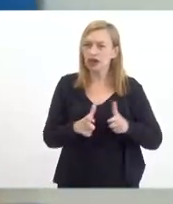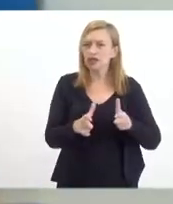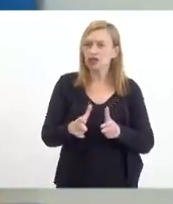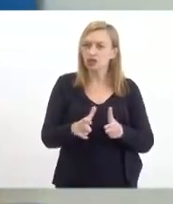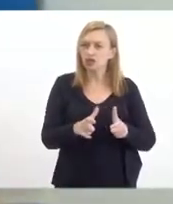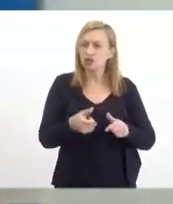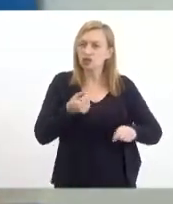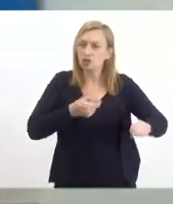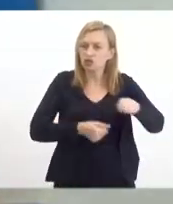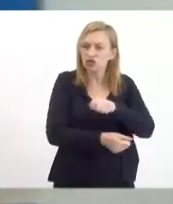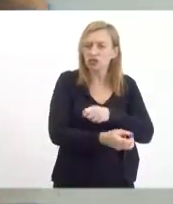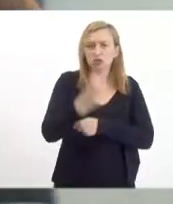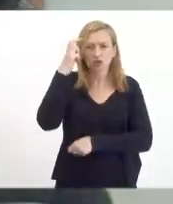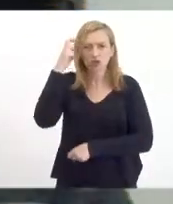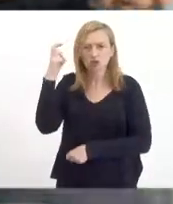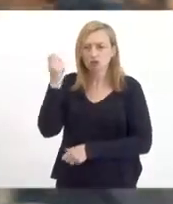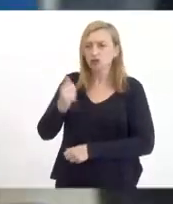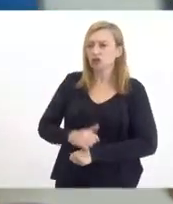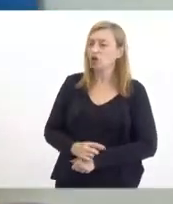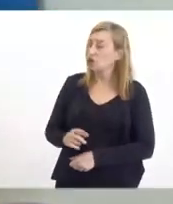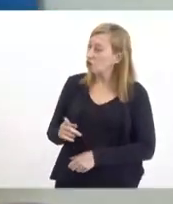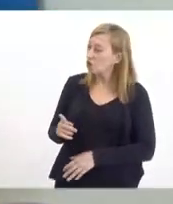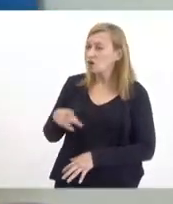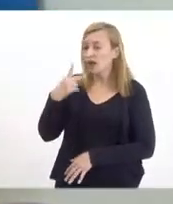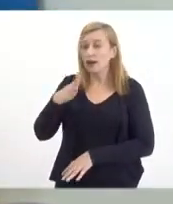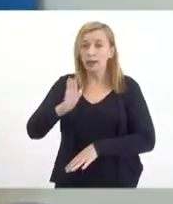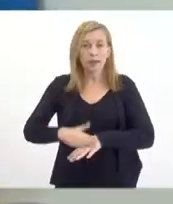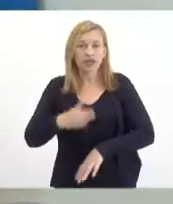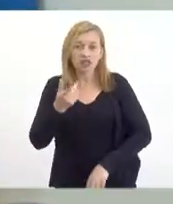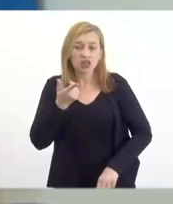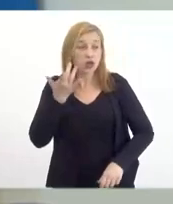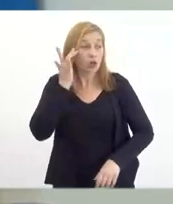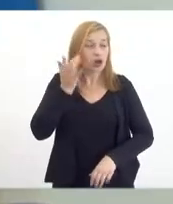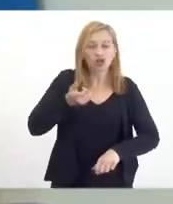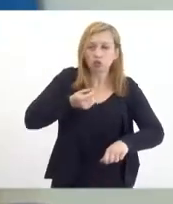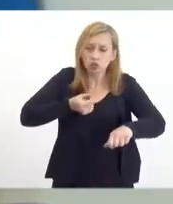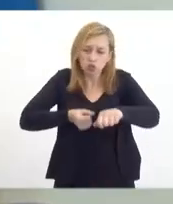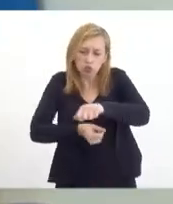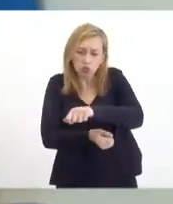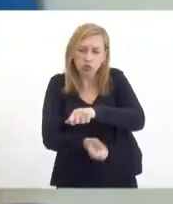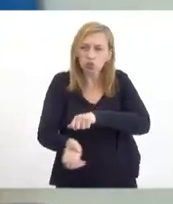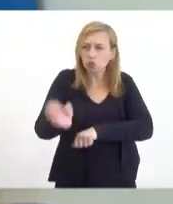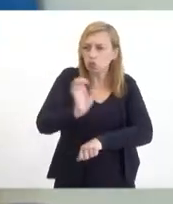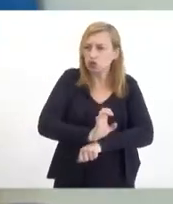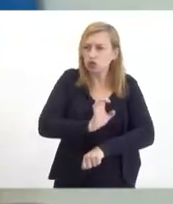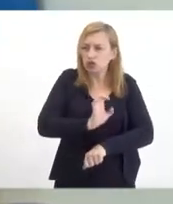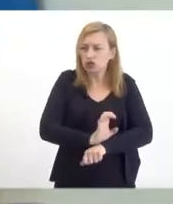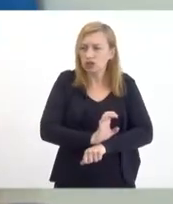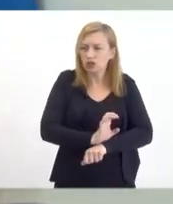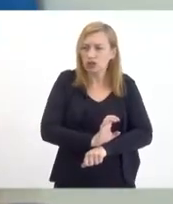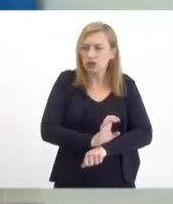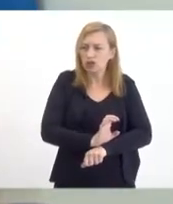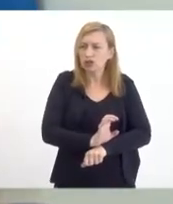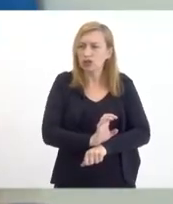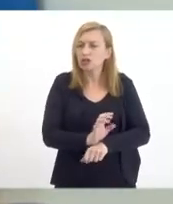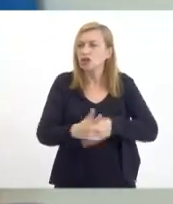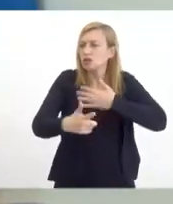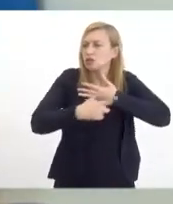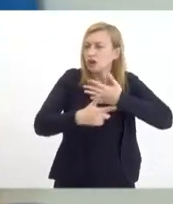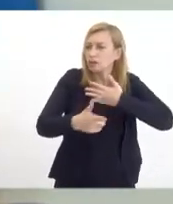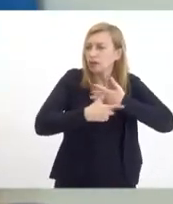Eu vou além, Marcelo. Eu acho que o Fundo Soberano, ele tem um papel de se consorciar a